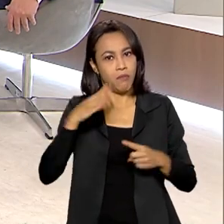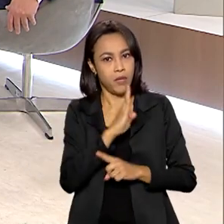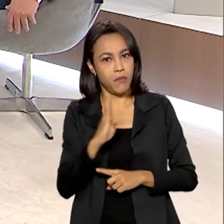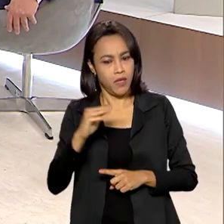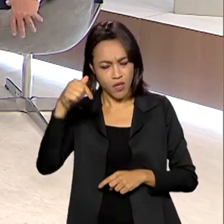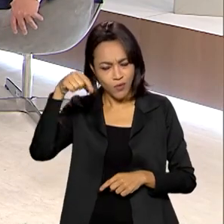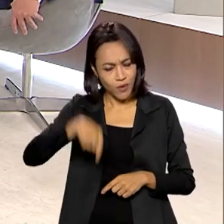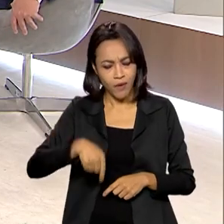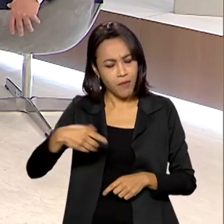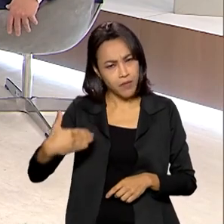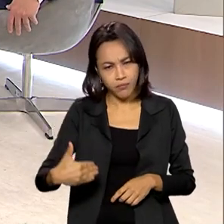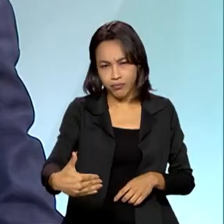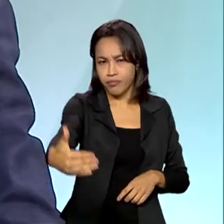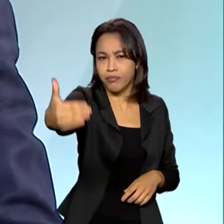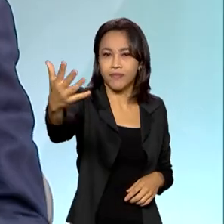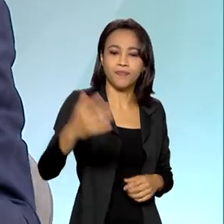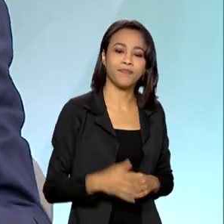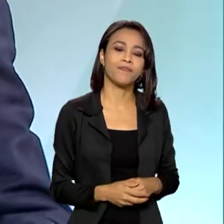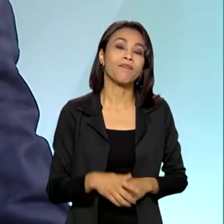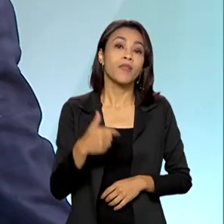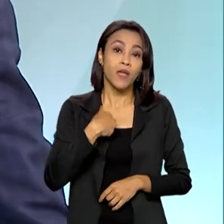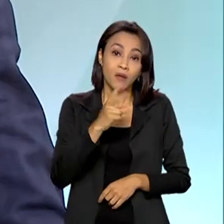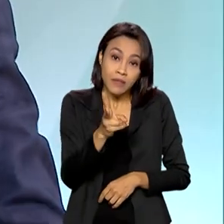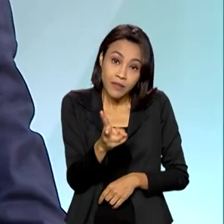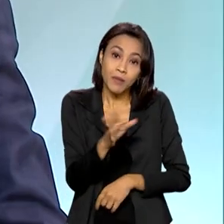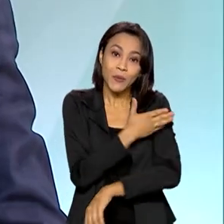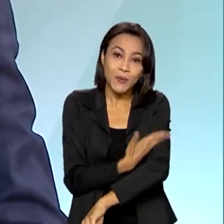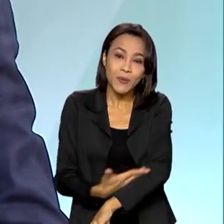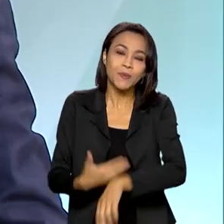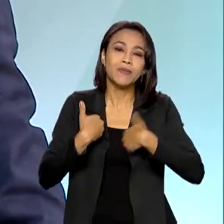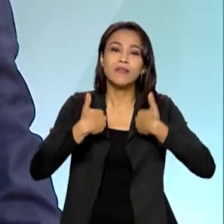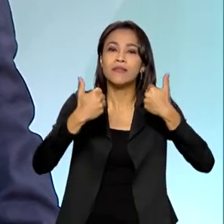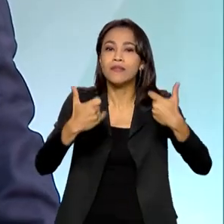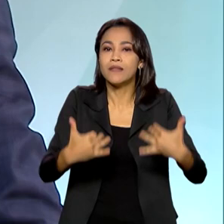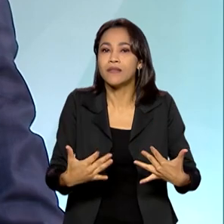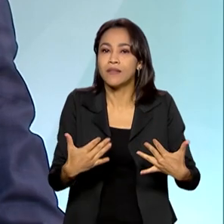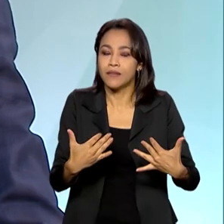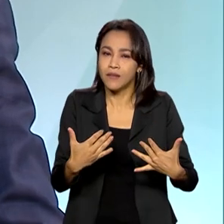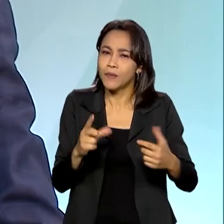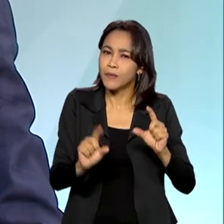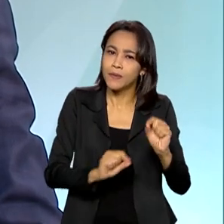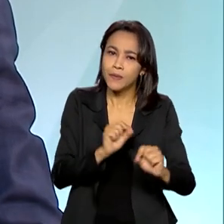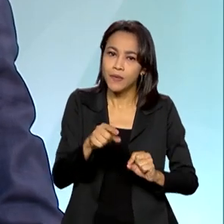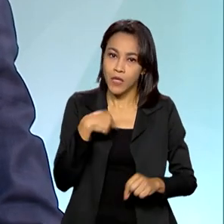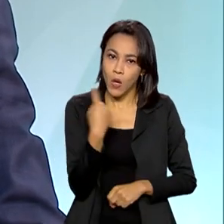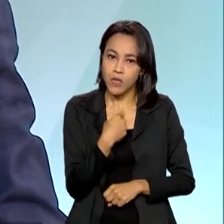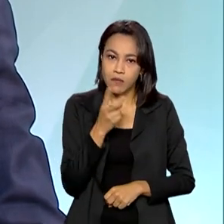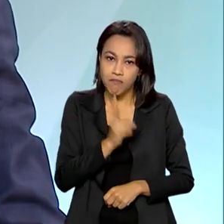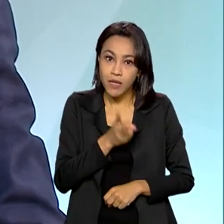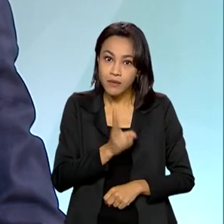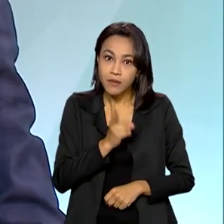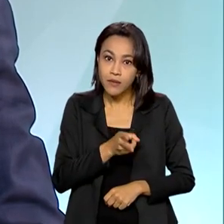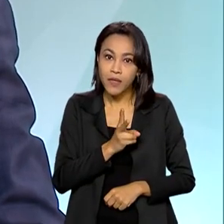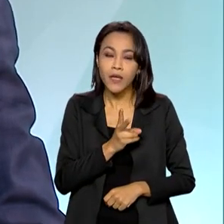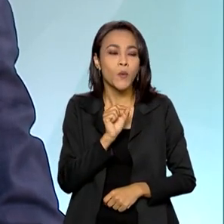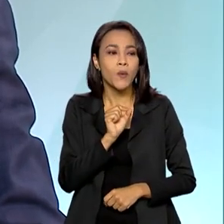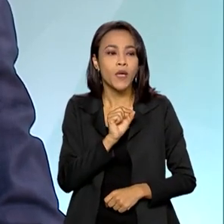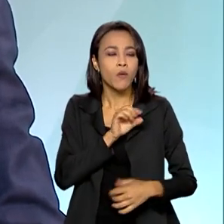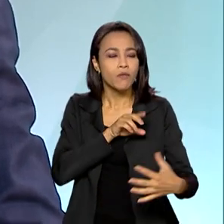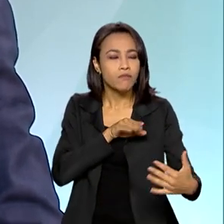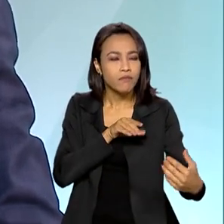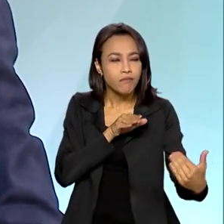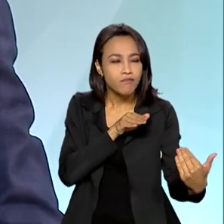próximos anos? Bom, Roberto, eu sempre costumo dizer que nós precisamos manter um relacionamento com os nossos clientes